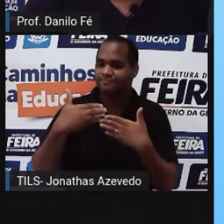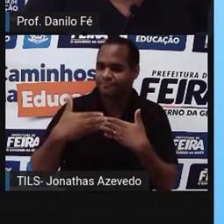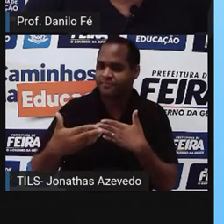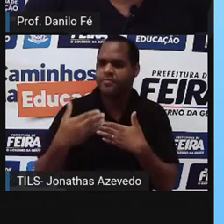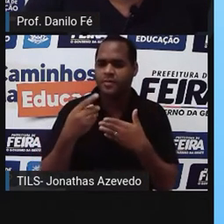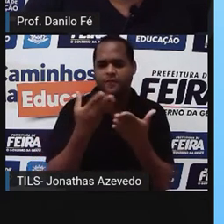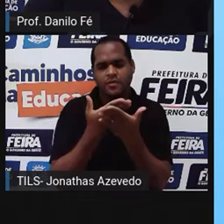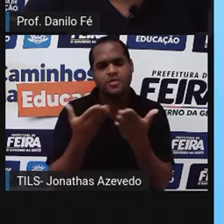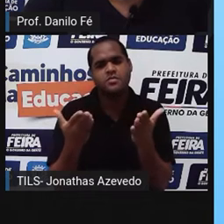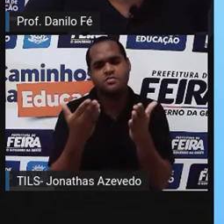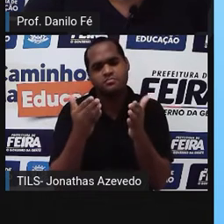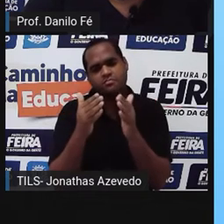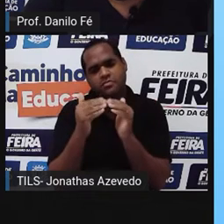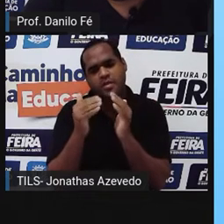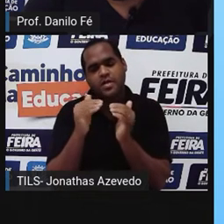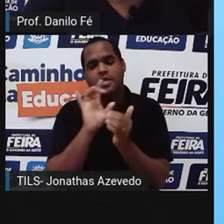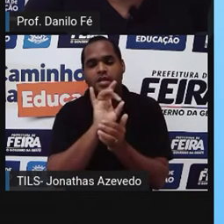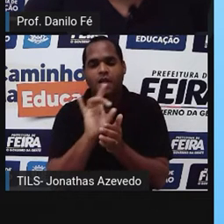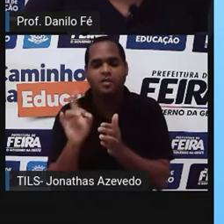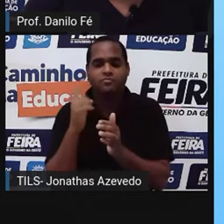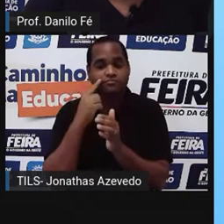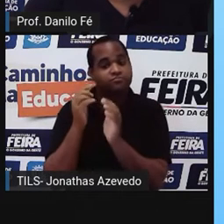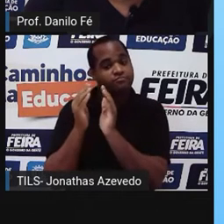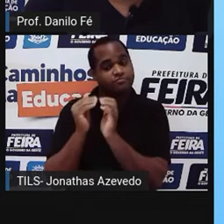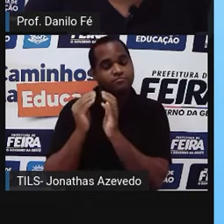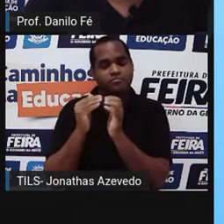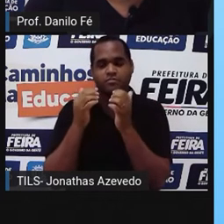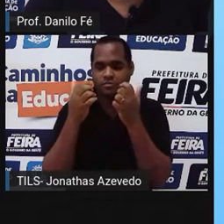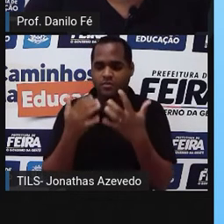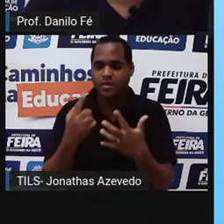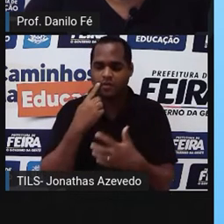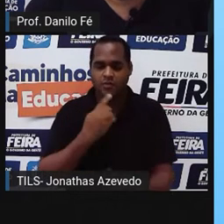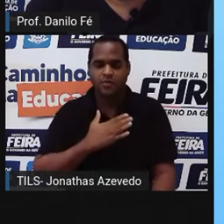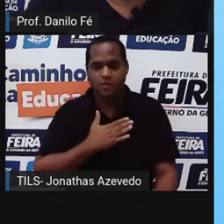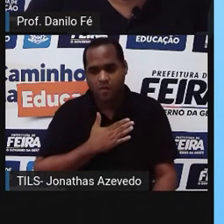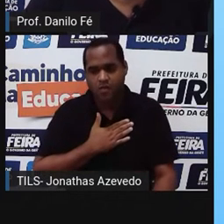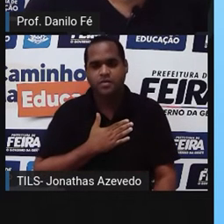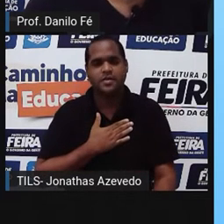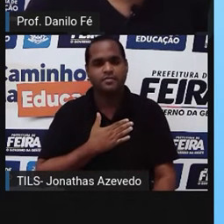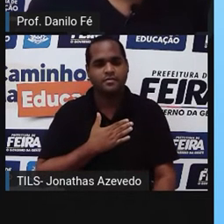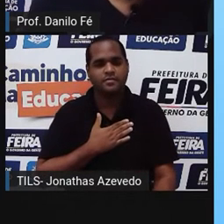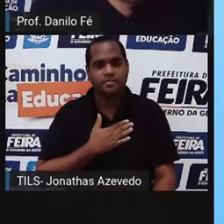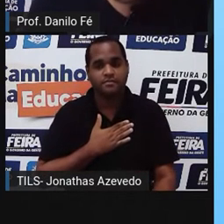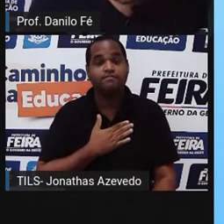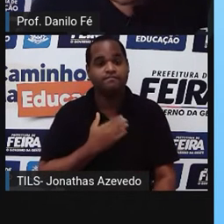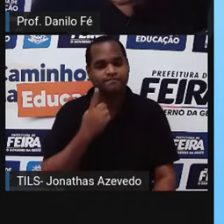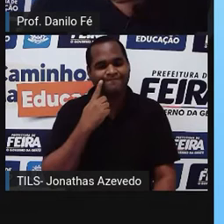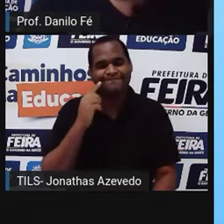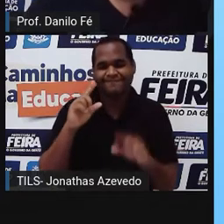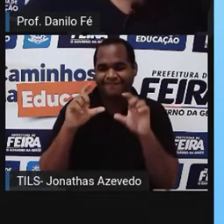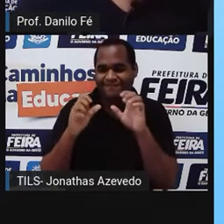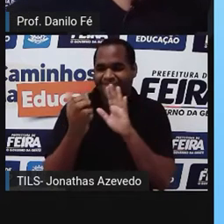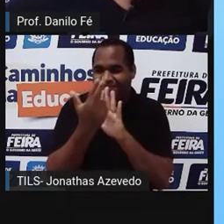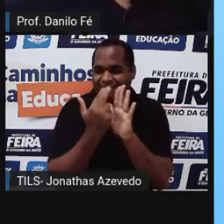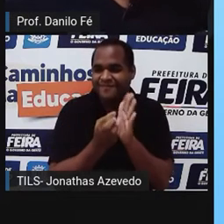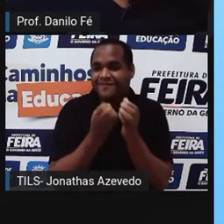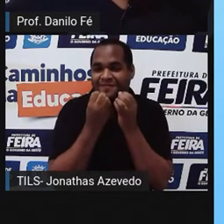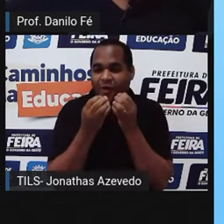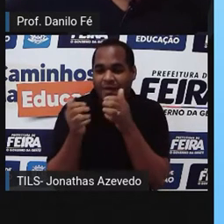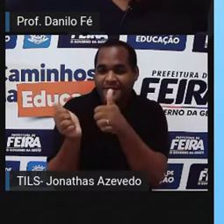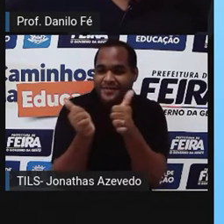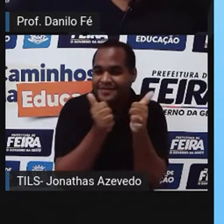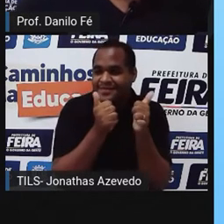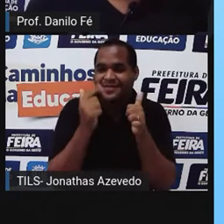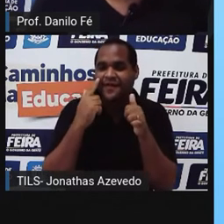favor, consumam, que vocês vão gostar, porque tem imagens muito bacanas desse momento. Imagina aquele